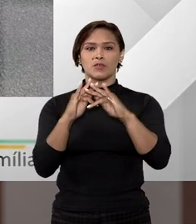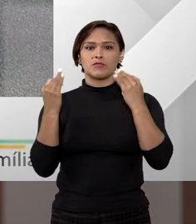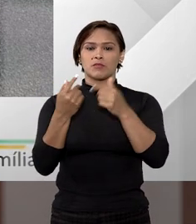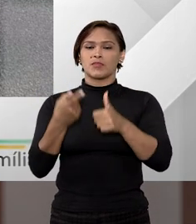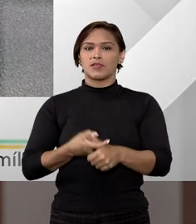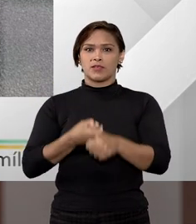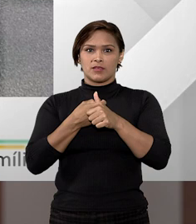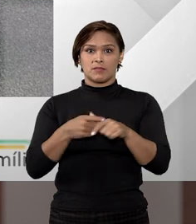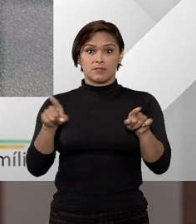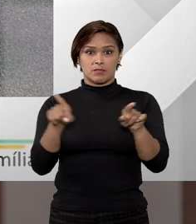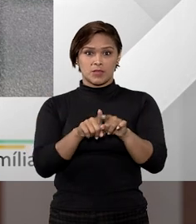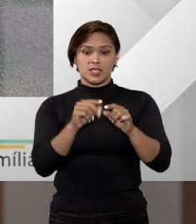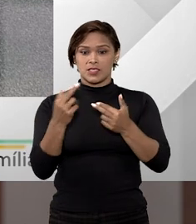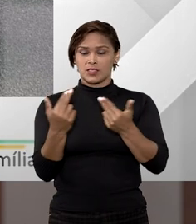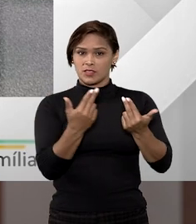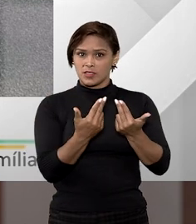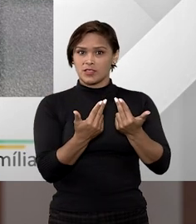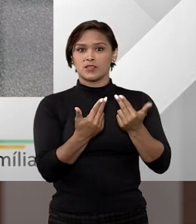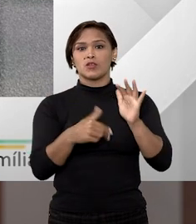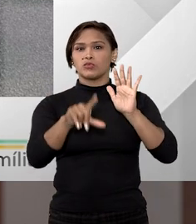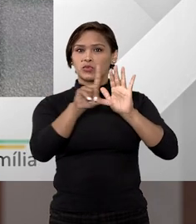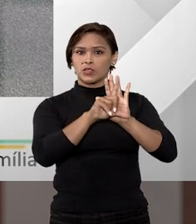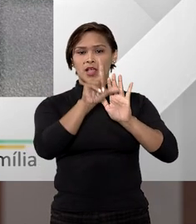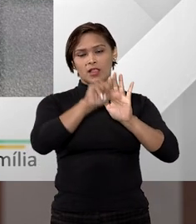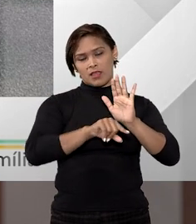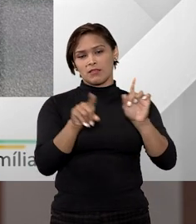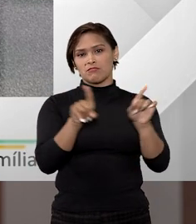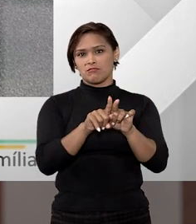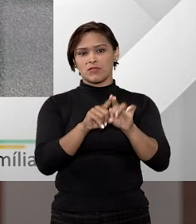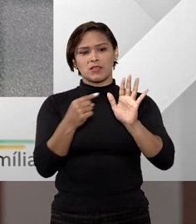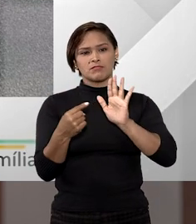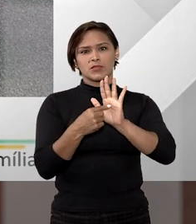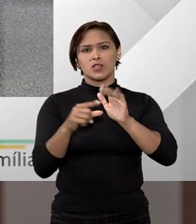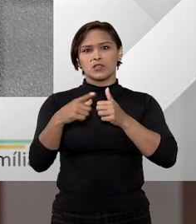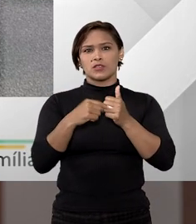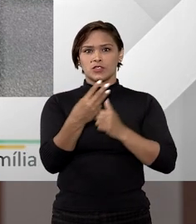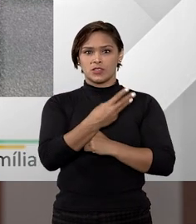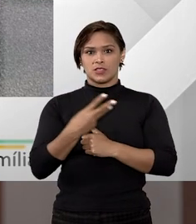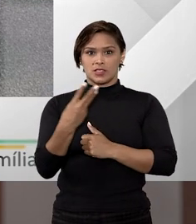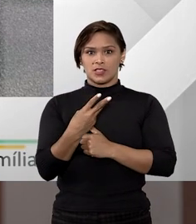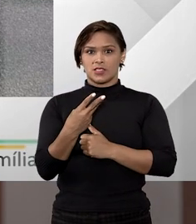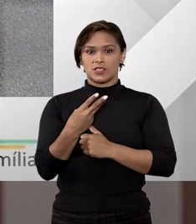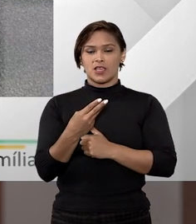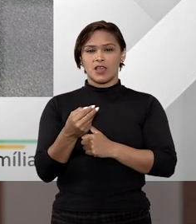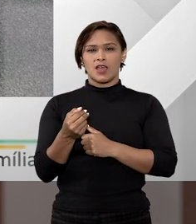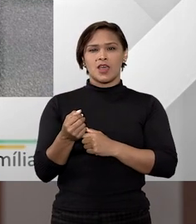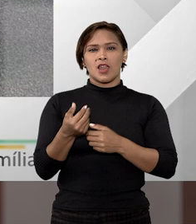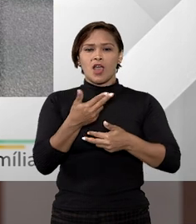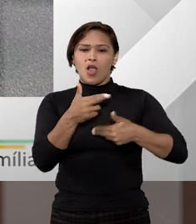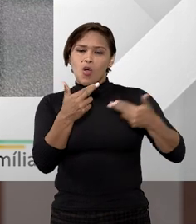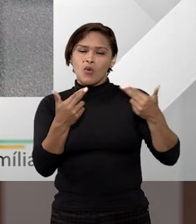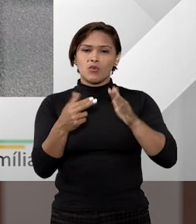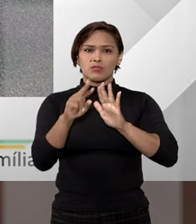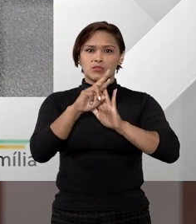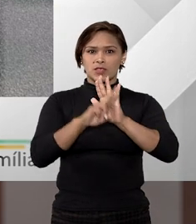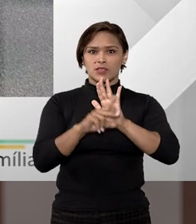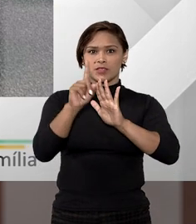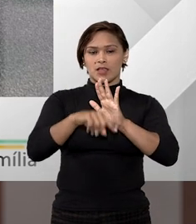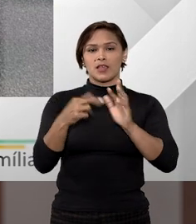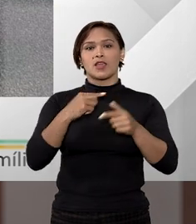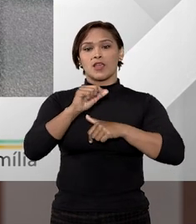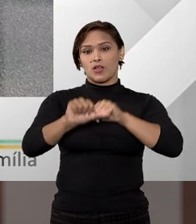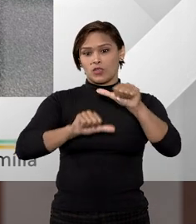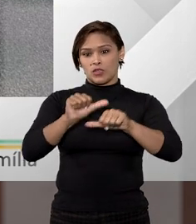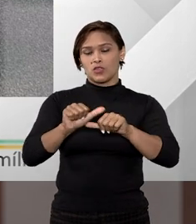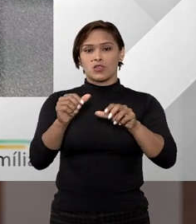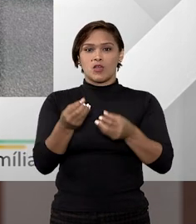empenhorável, só que esse mesmo dispositivo legal indica no artigo 3º, exceções a essa regra e, por conseguinte,